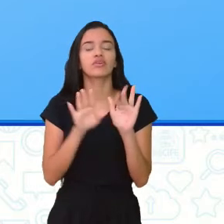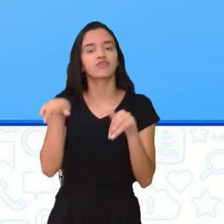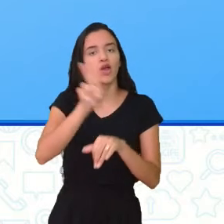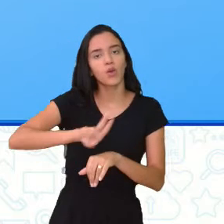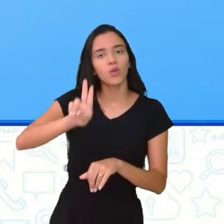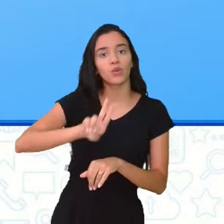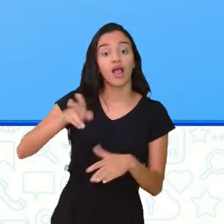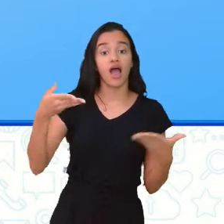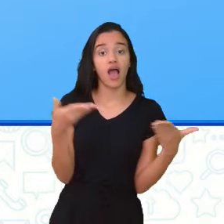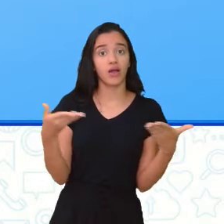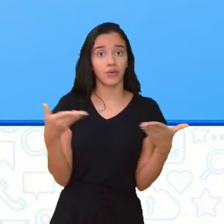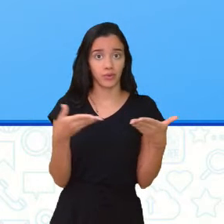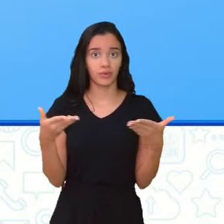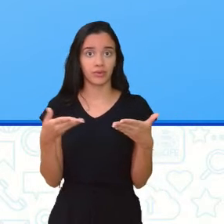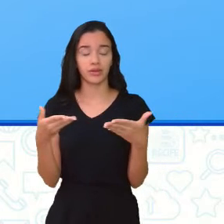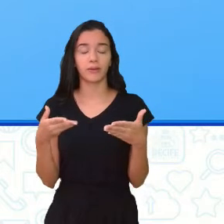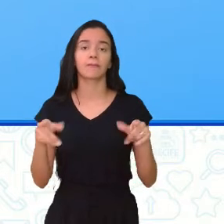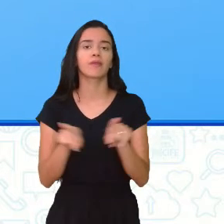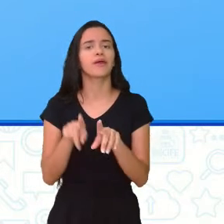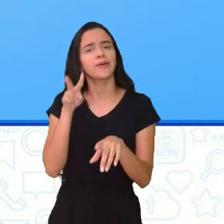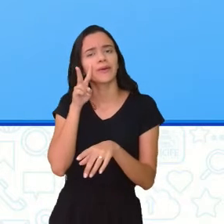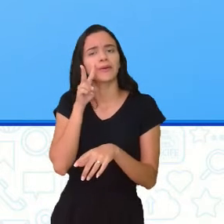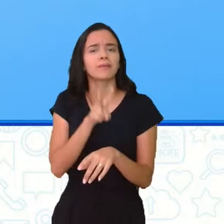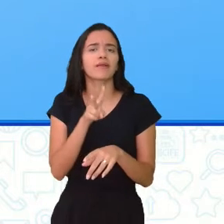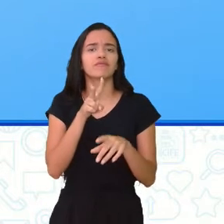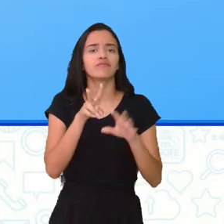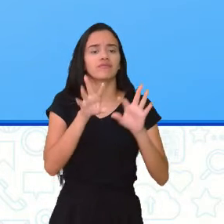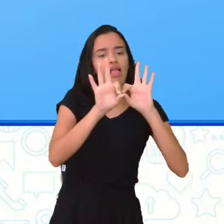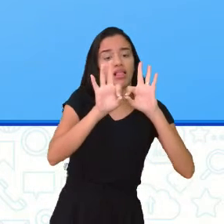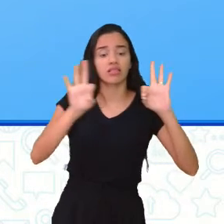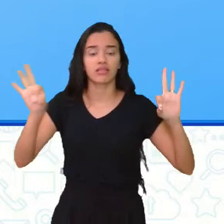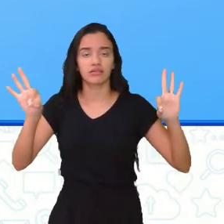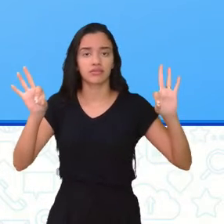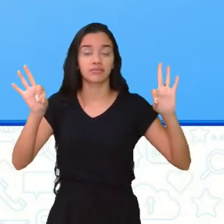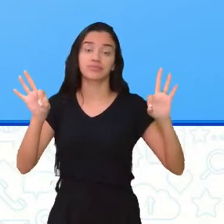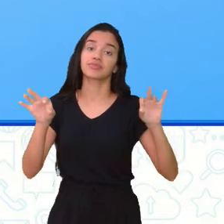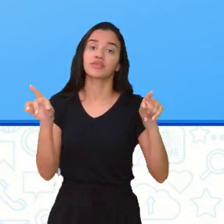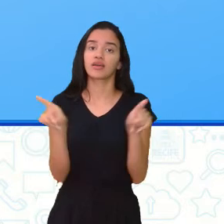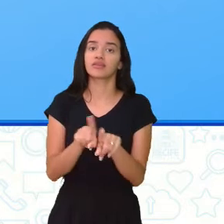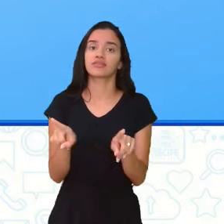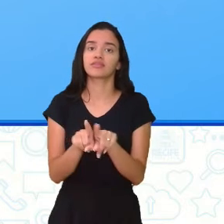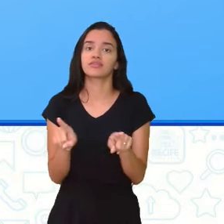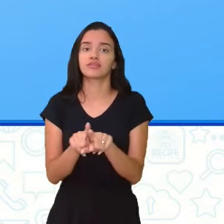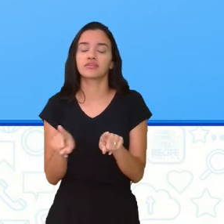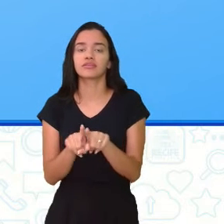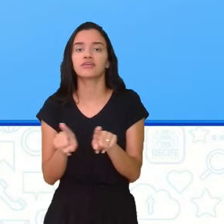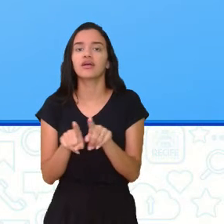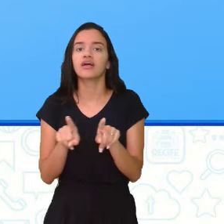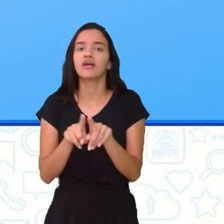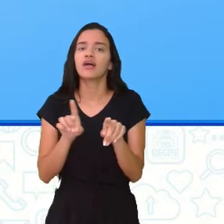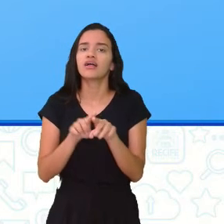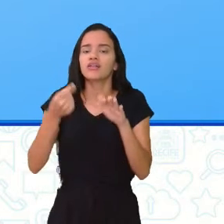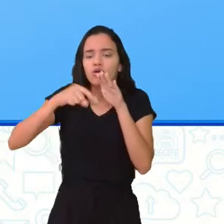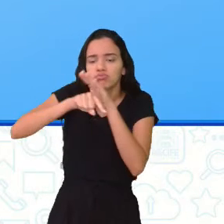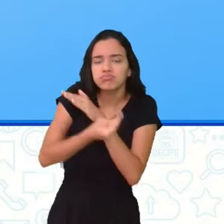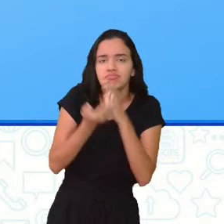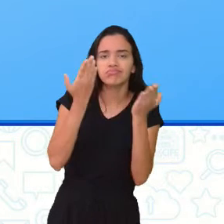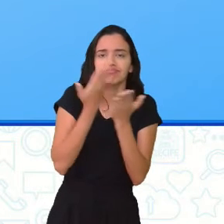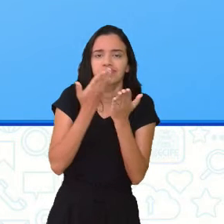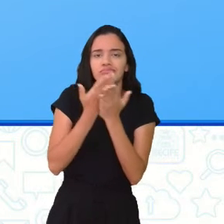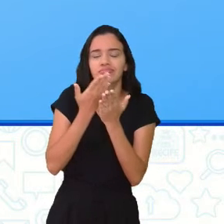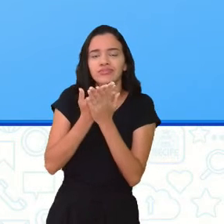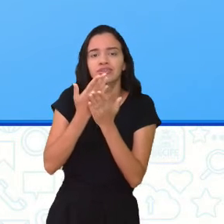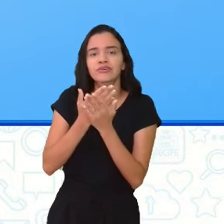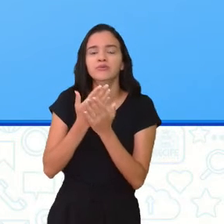usar agora, pra ver a questão da distância do ponto, quanto a gente vai aprofundar nas aulas